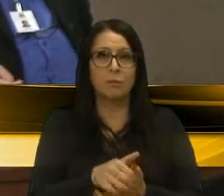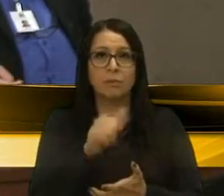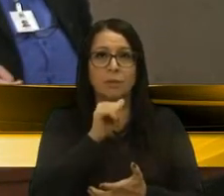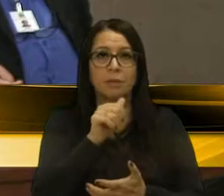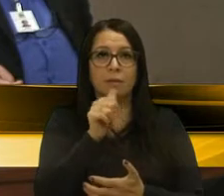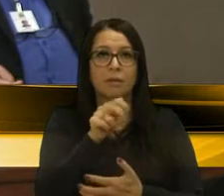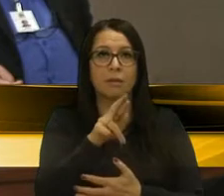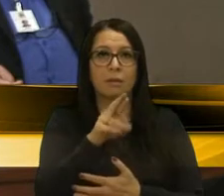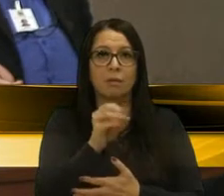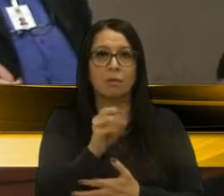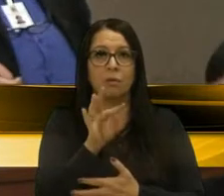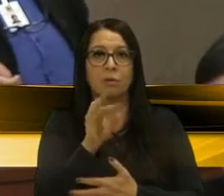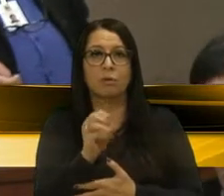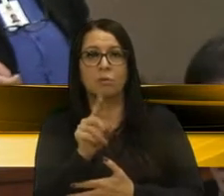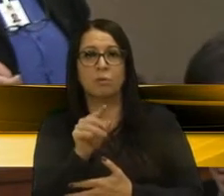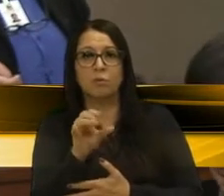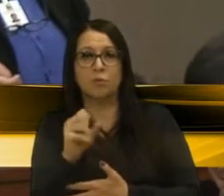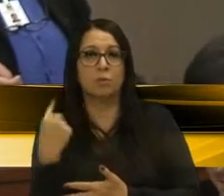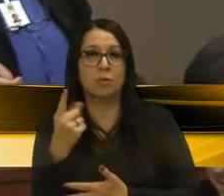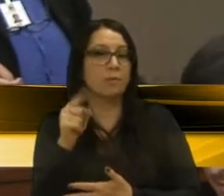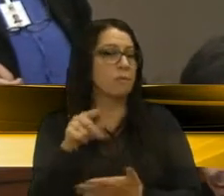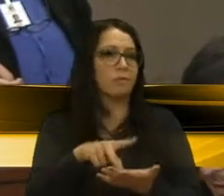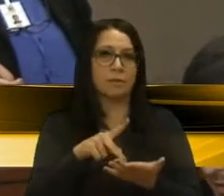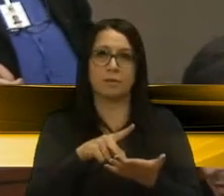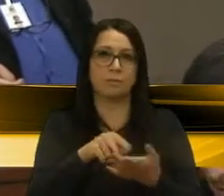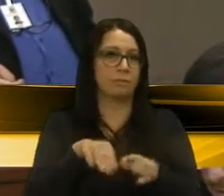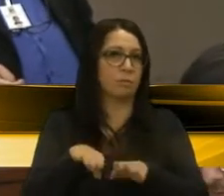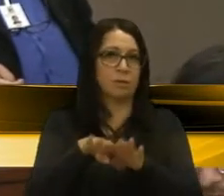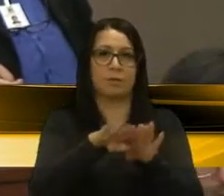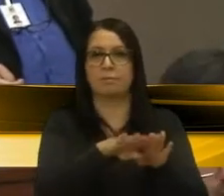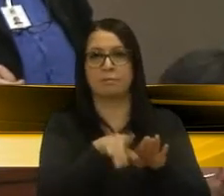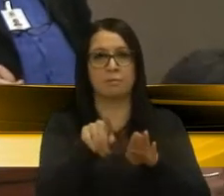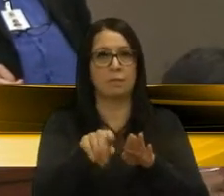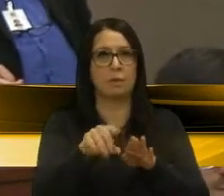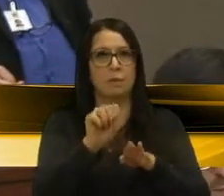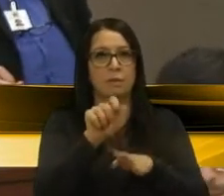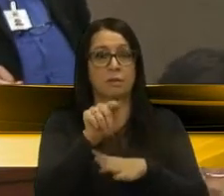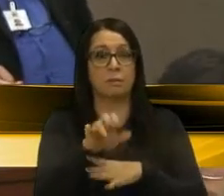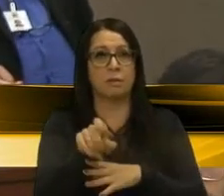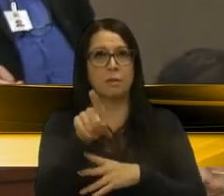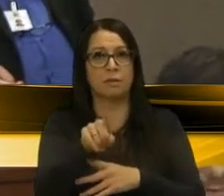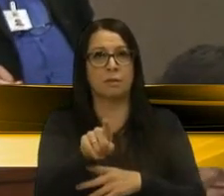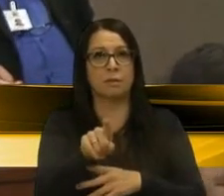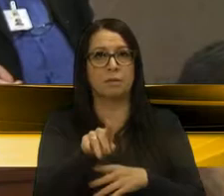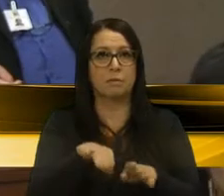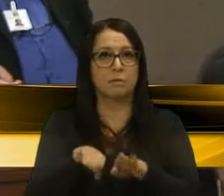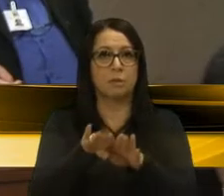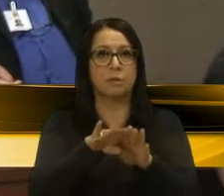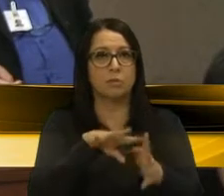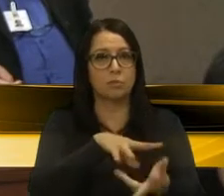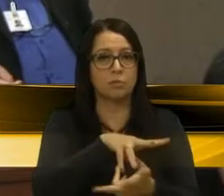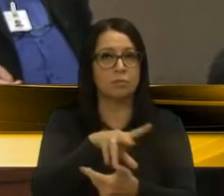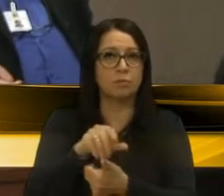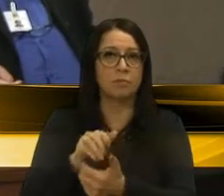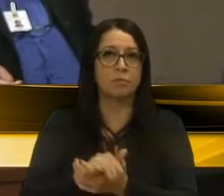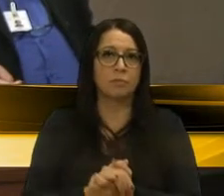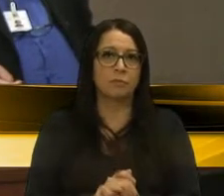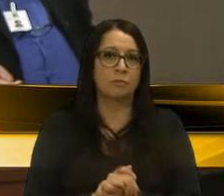não é verdade. Os padrões de potabilidade do Samai são padrões mundiais,